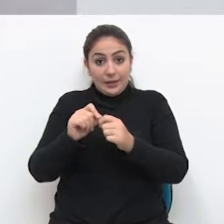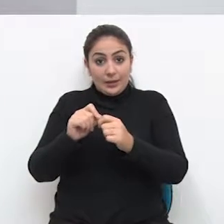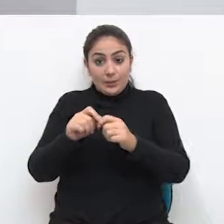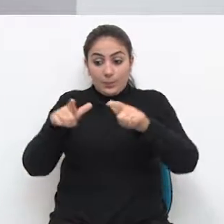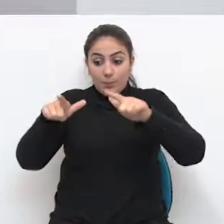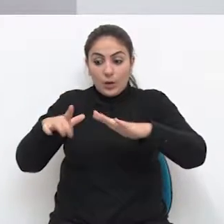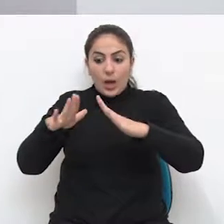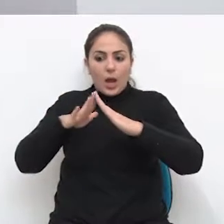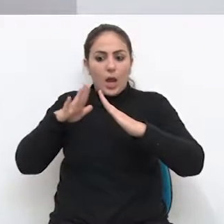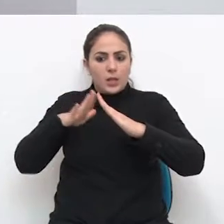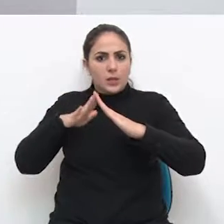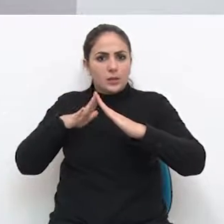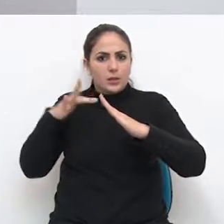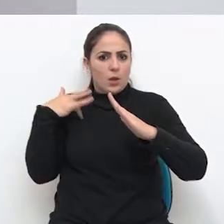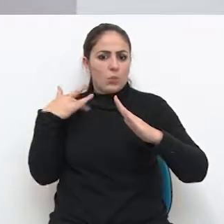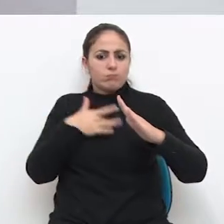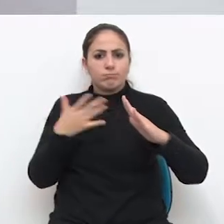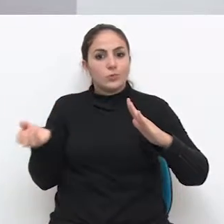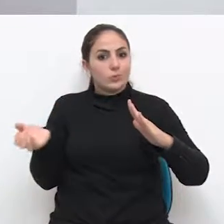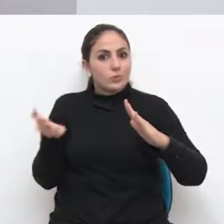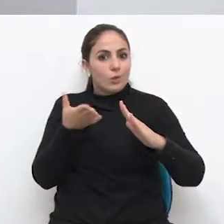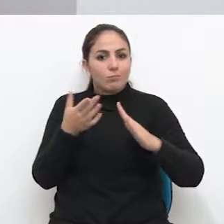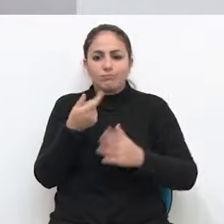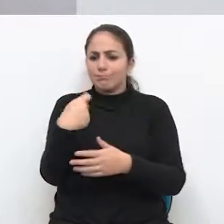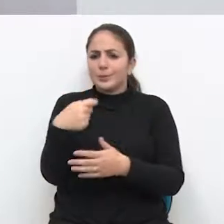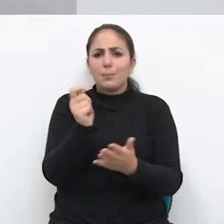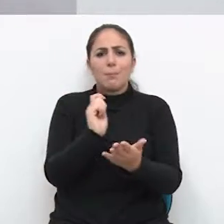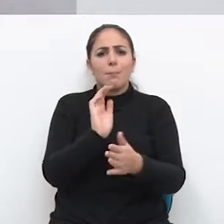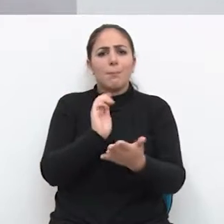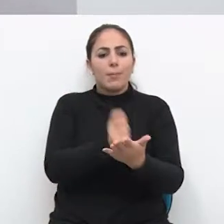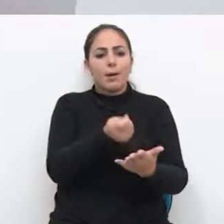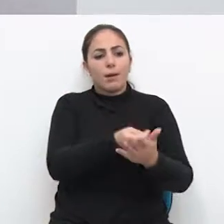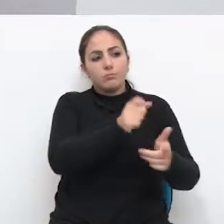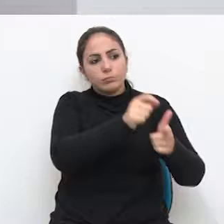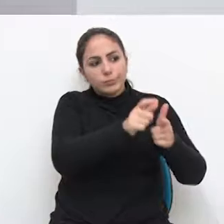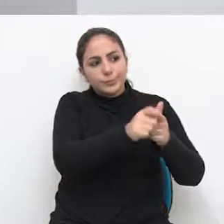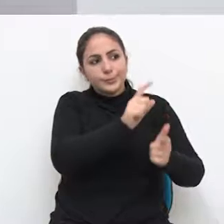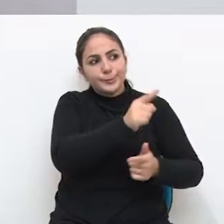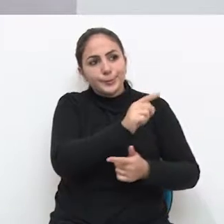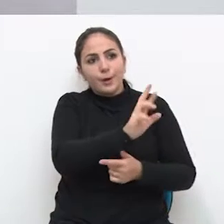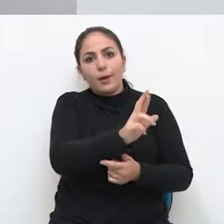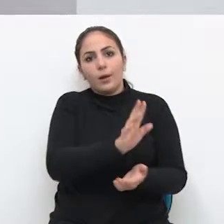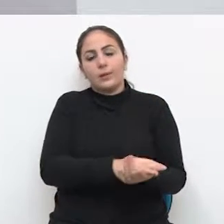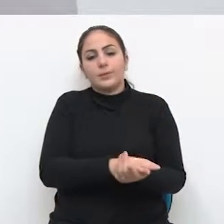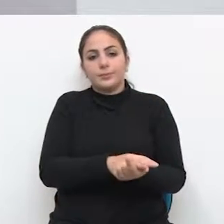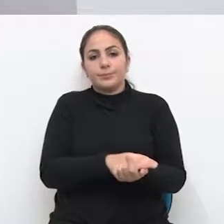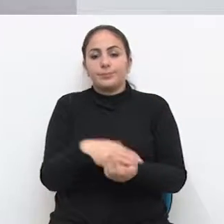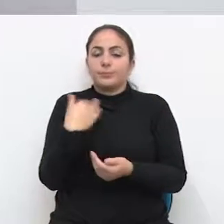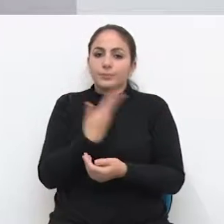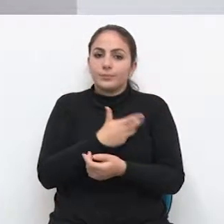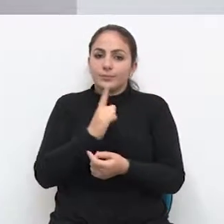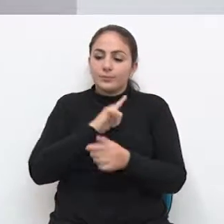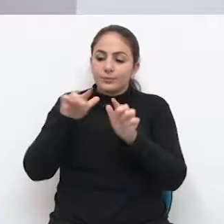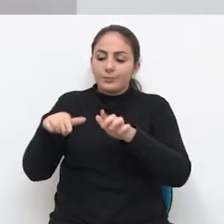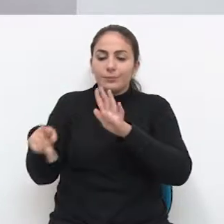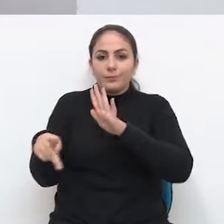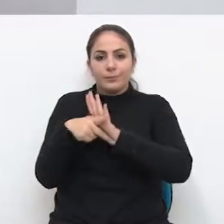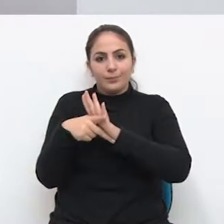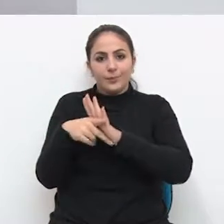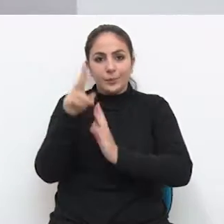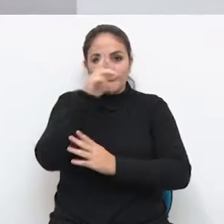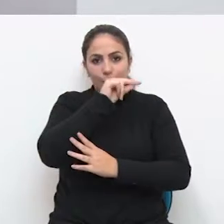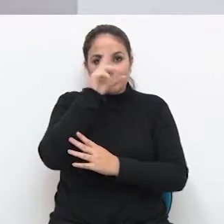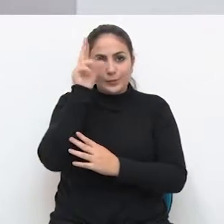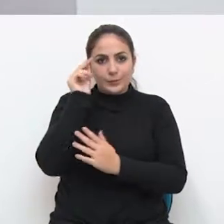uma unidade básica nova ali, nós não iremos mais pagar aluguel. E teremos uma unidade básica própria do